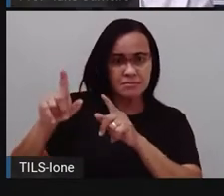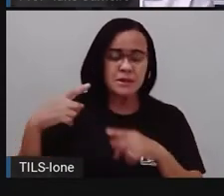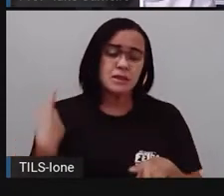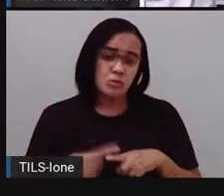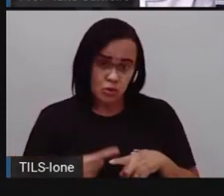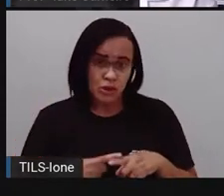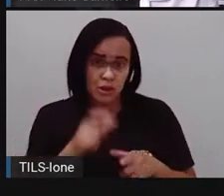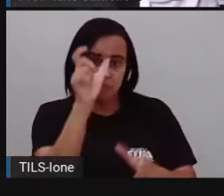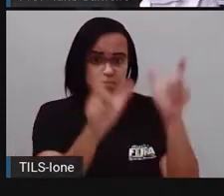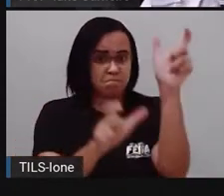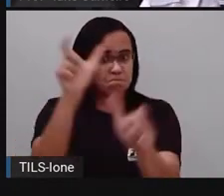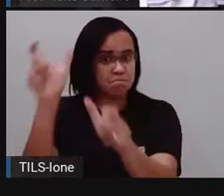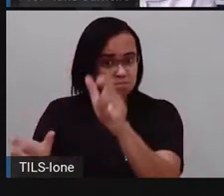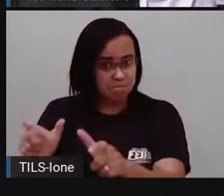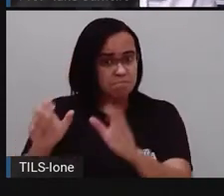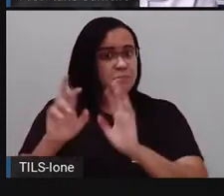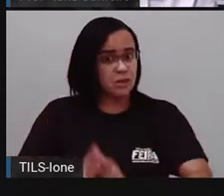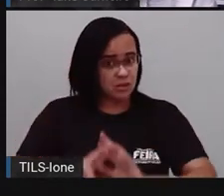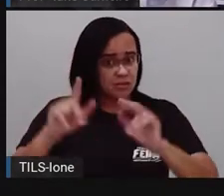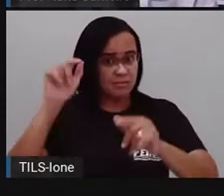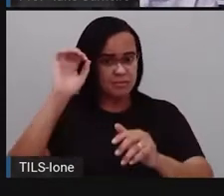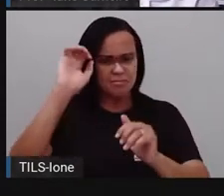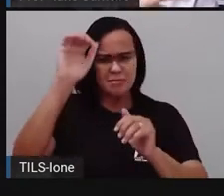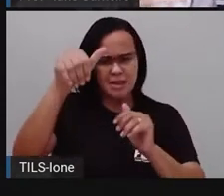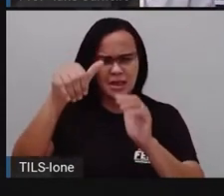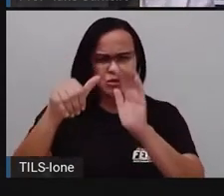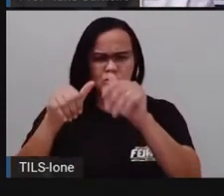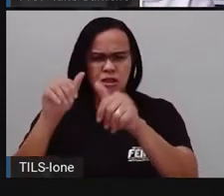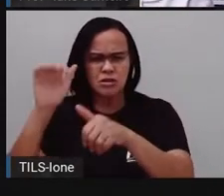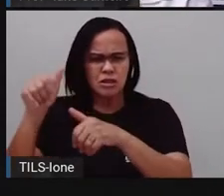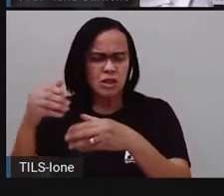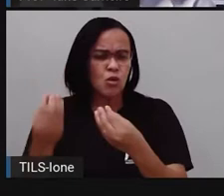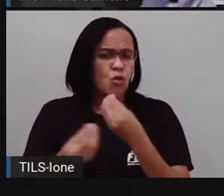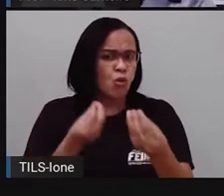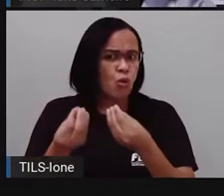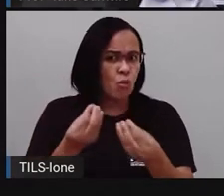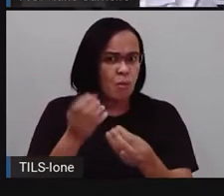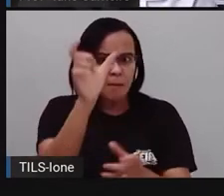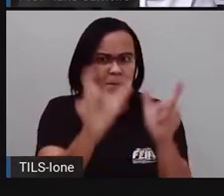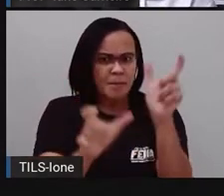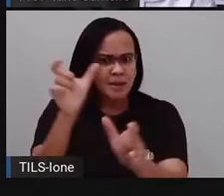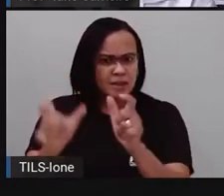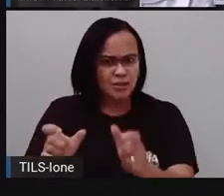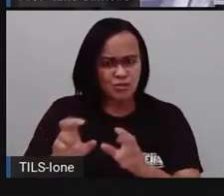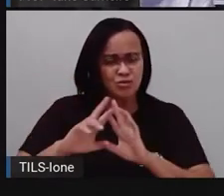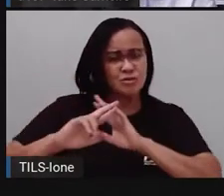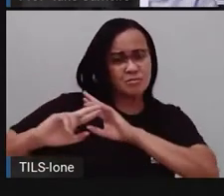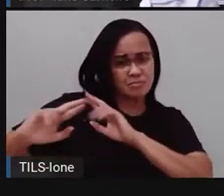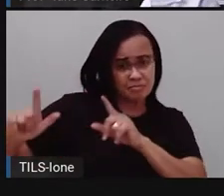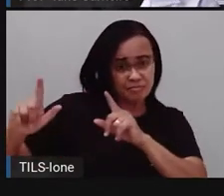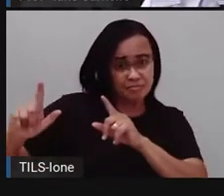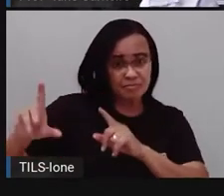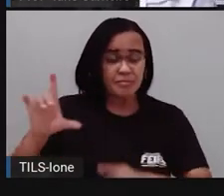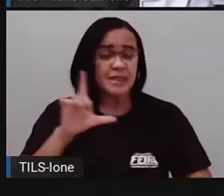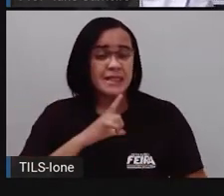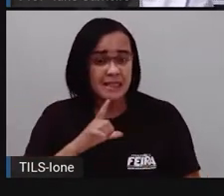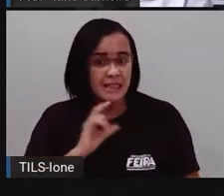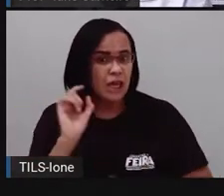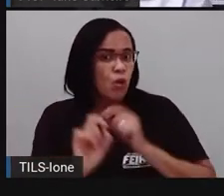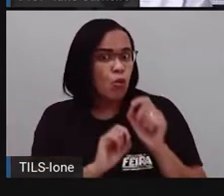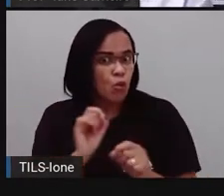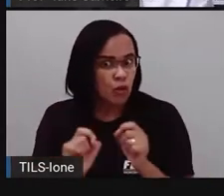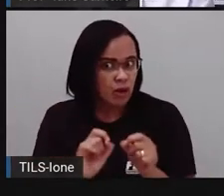somos diferentes, diferentes, mas dentro disso, de sermos diferentes, né? Tem questões que a gente precisa entender